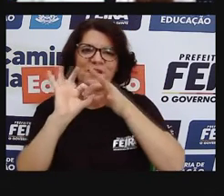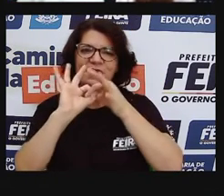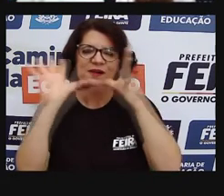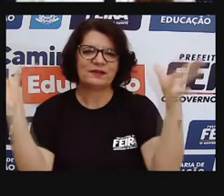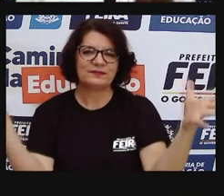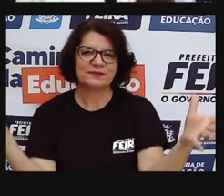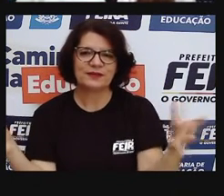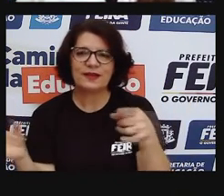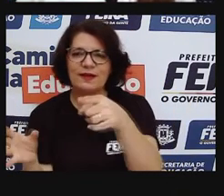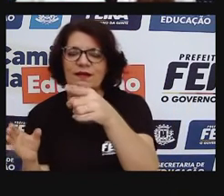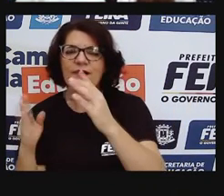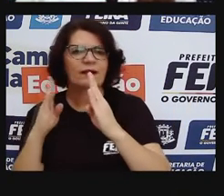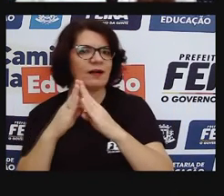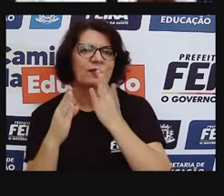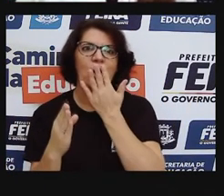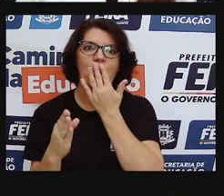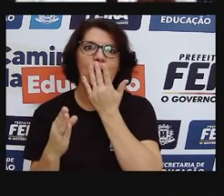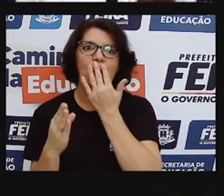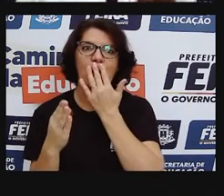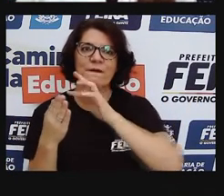as casas muito coloridas,